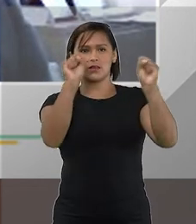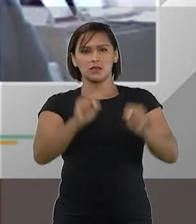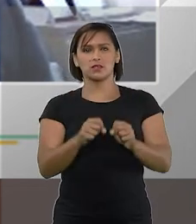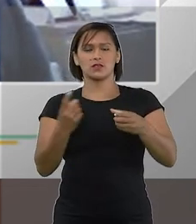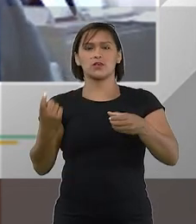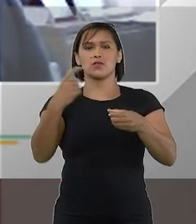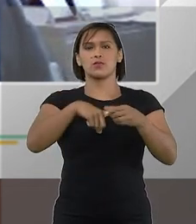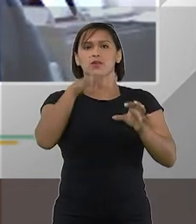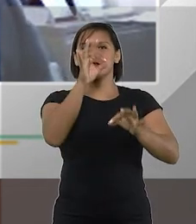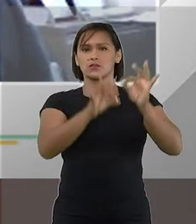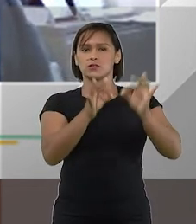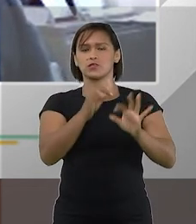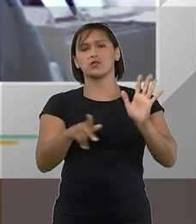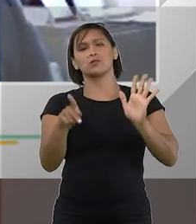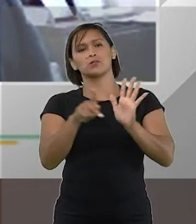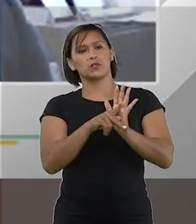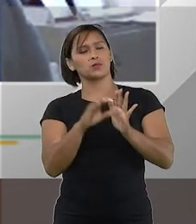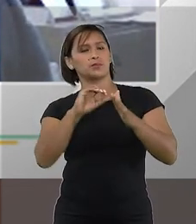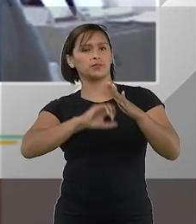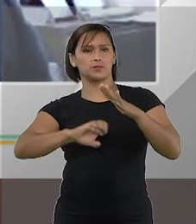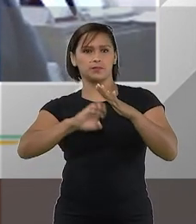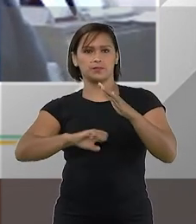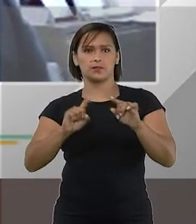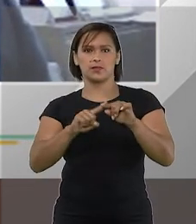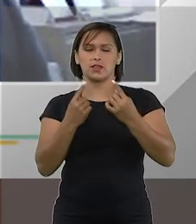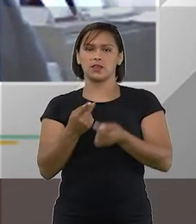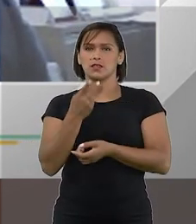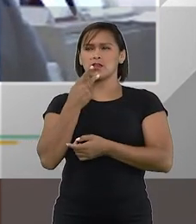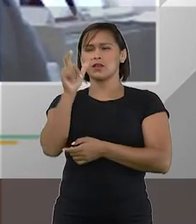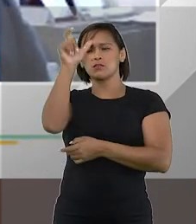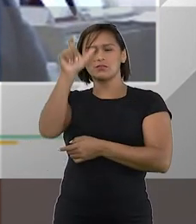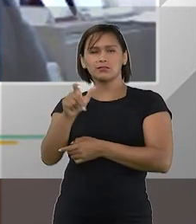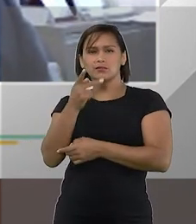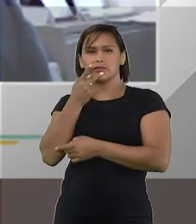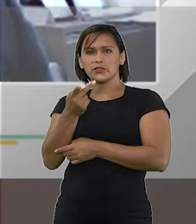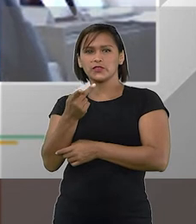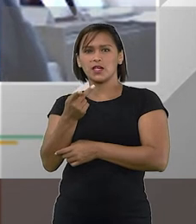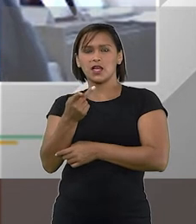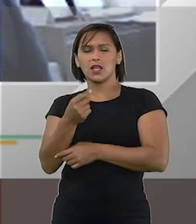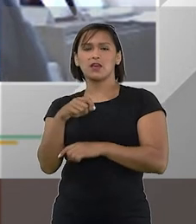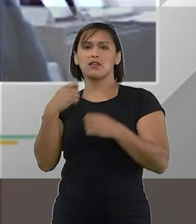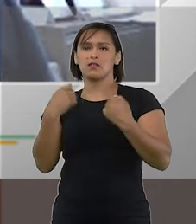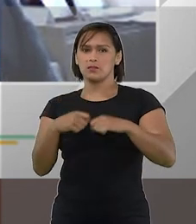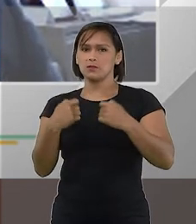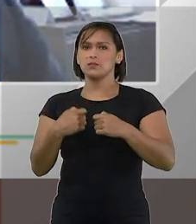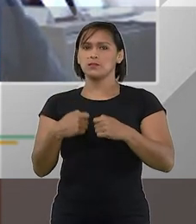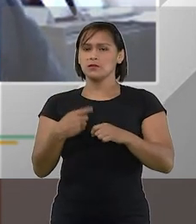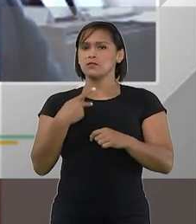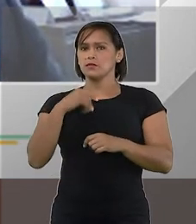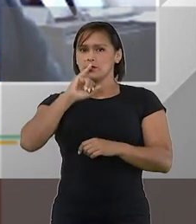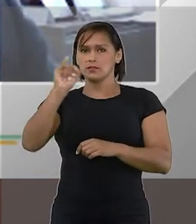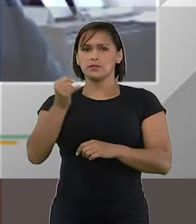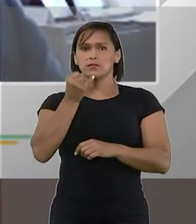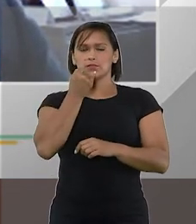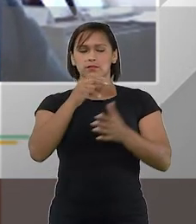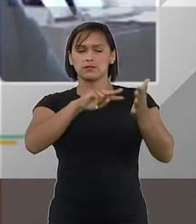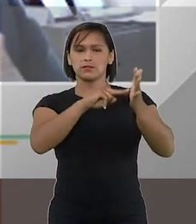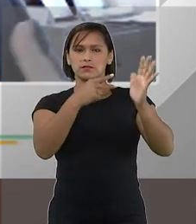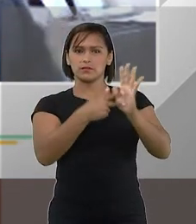sistema próprio das empresas então tem gente que diz que se deve dar uma